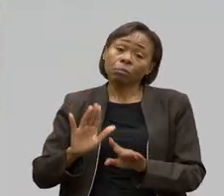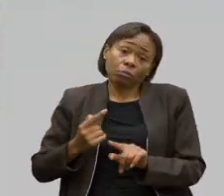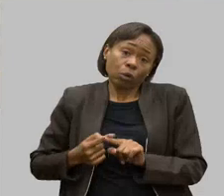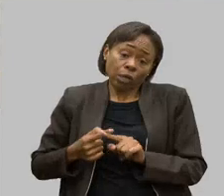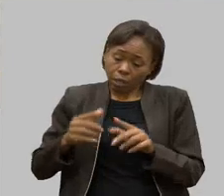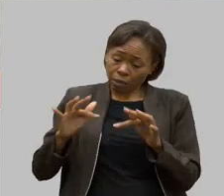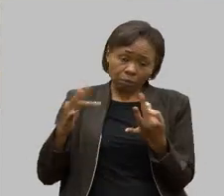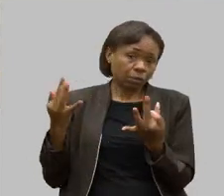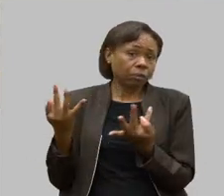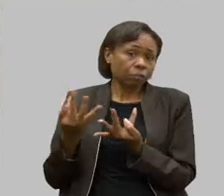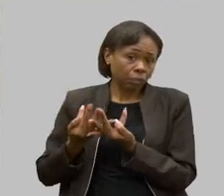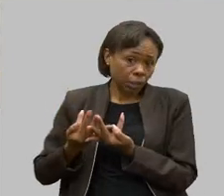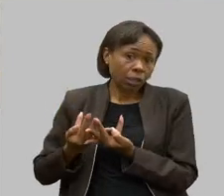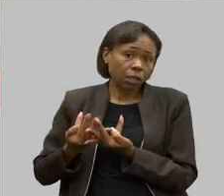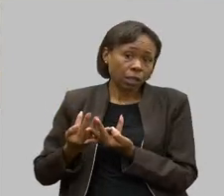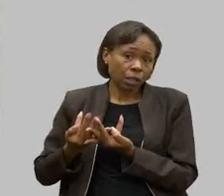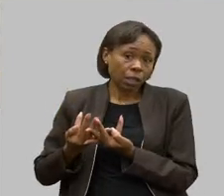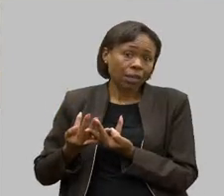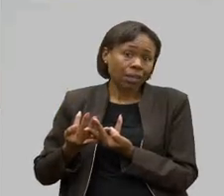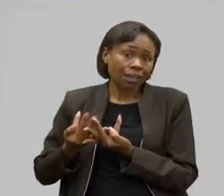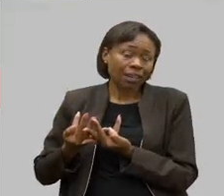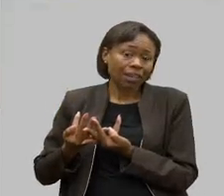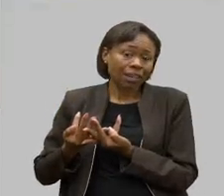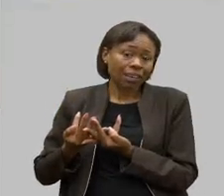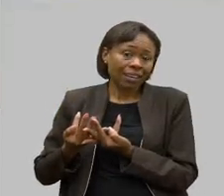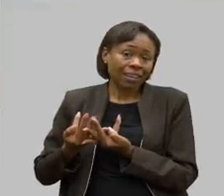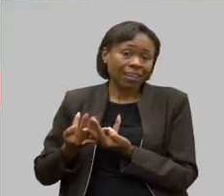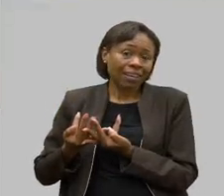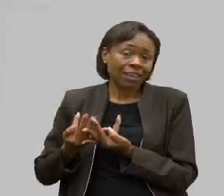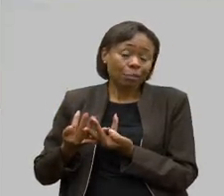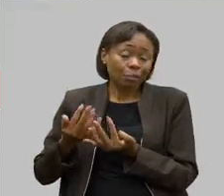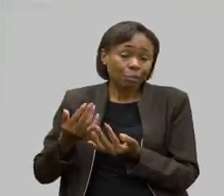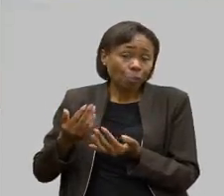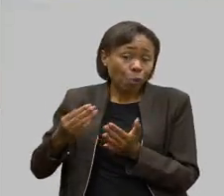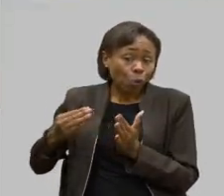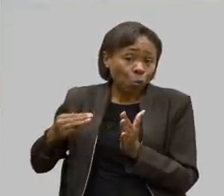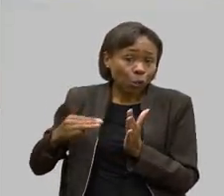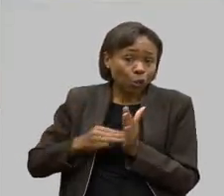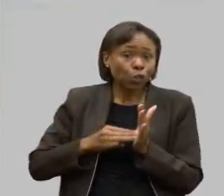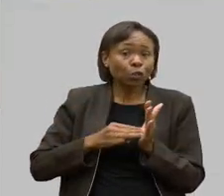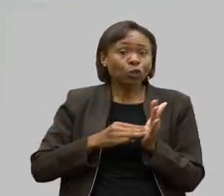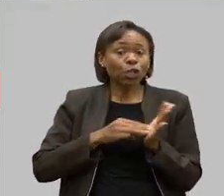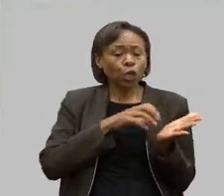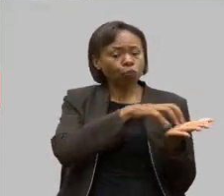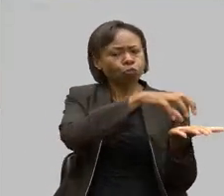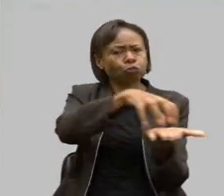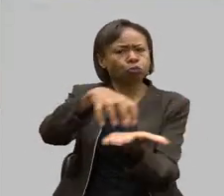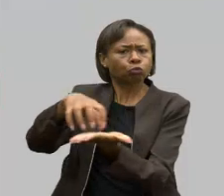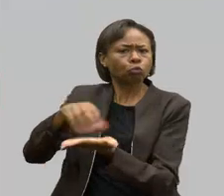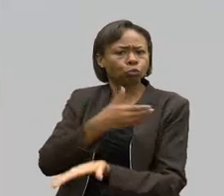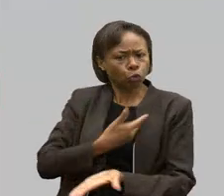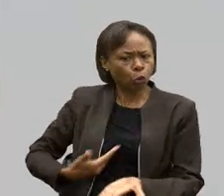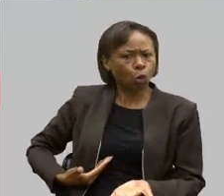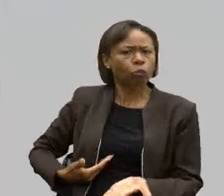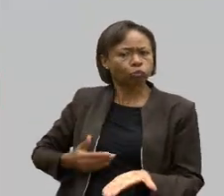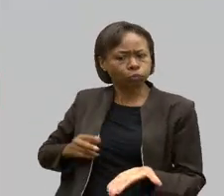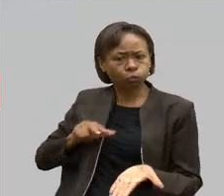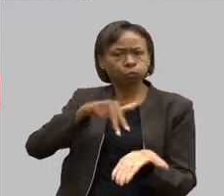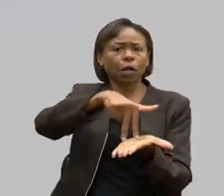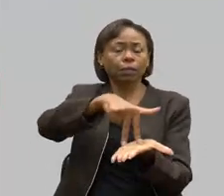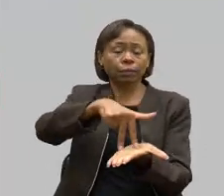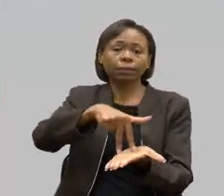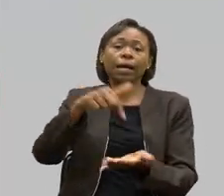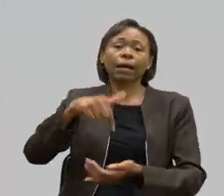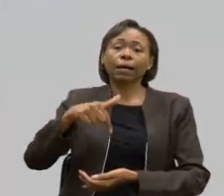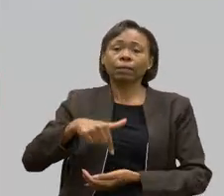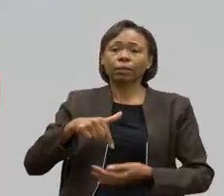que os espaços públicos passaram a ser ocupados. Veja hoje, aqui nessa casa, na Assembleia,